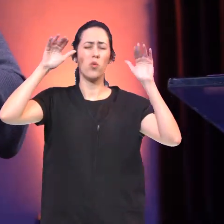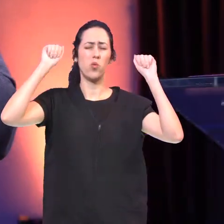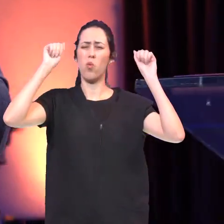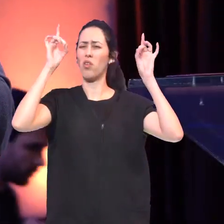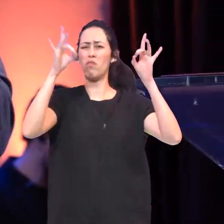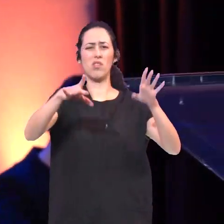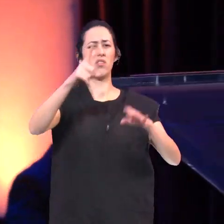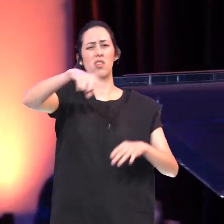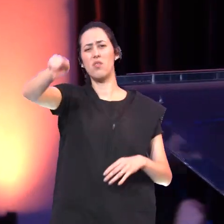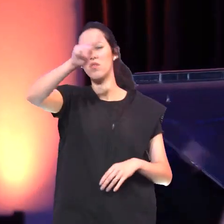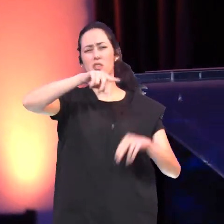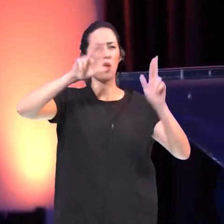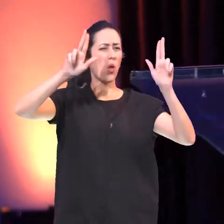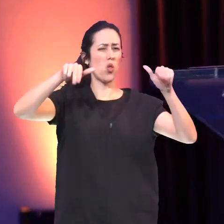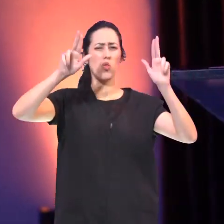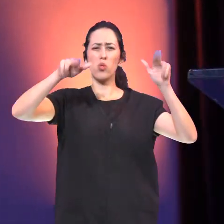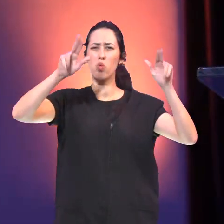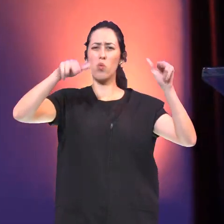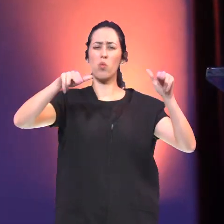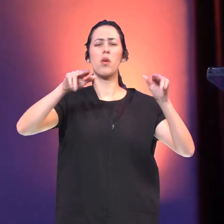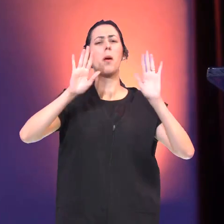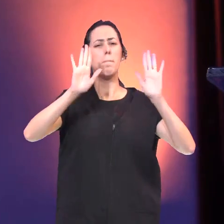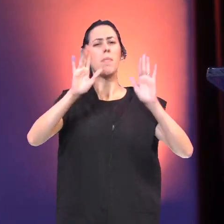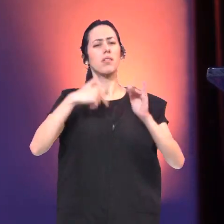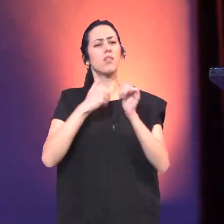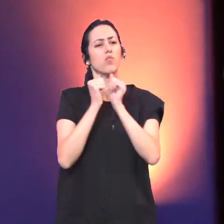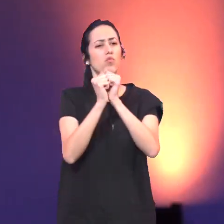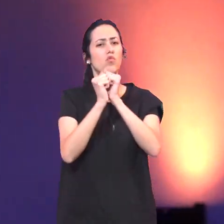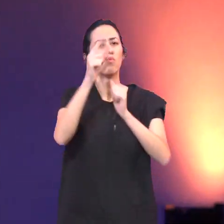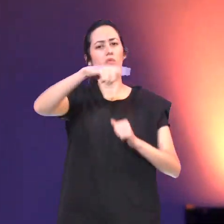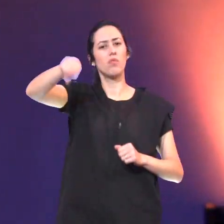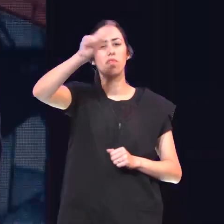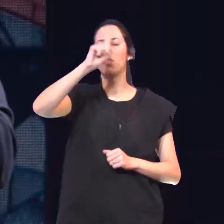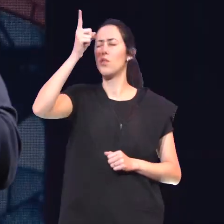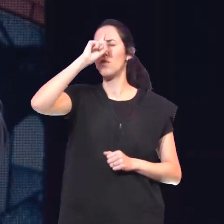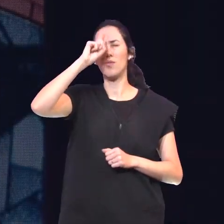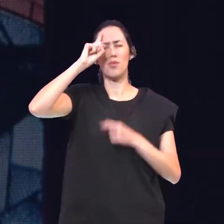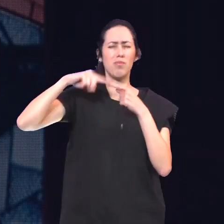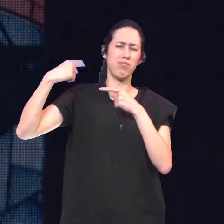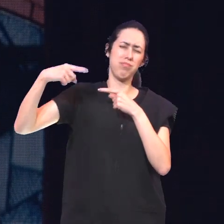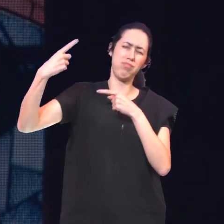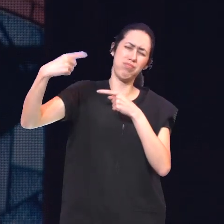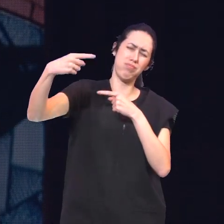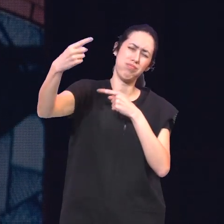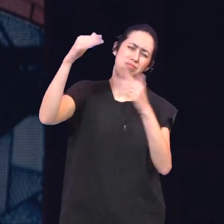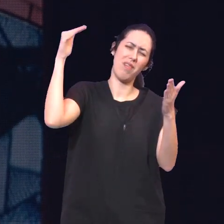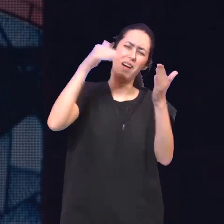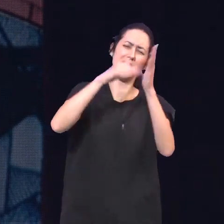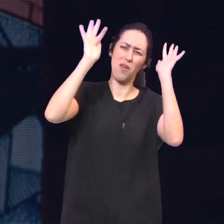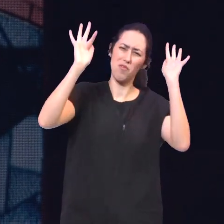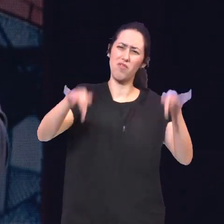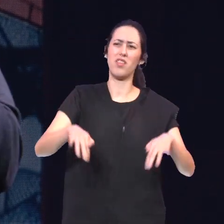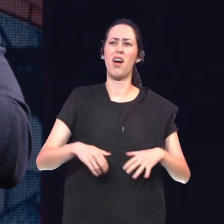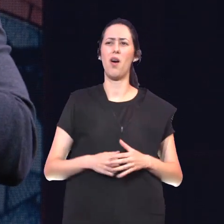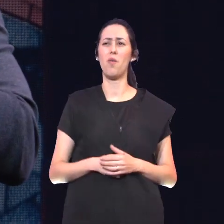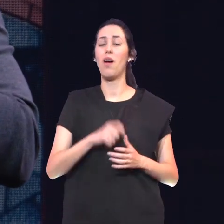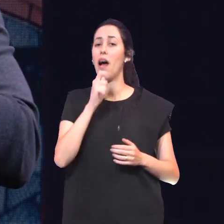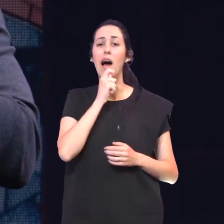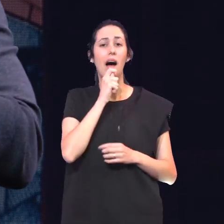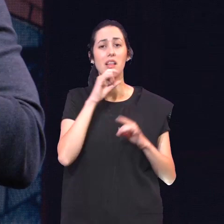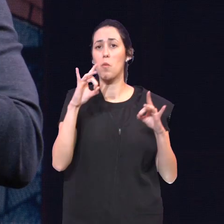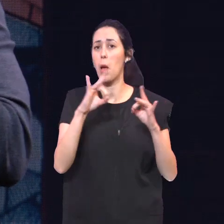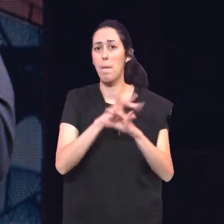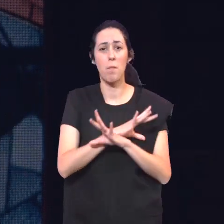abandonar Mas eis que estarei convosco Todos os dias Até o final Ainda não acabou